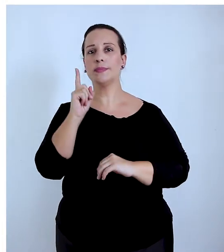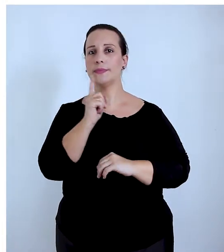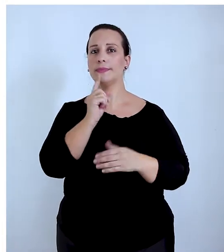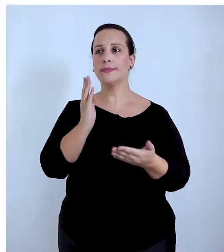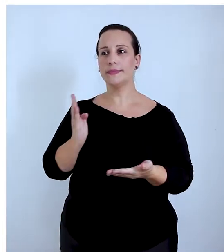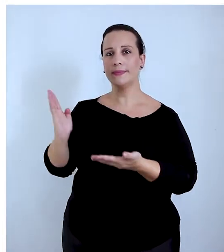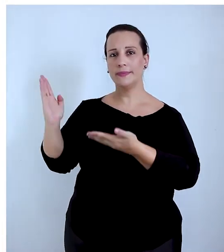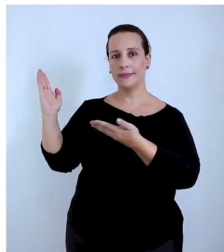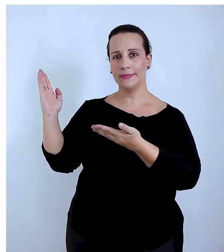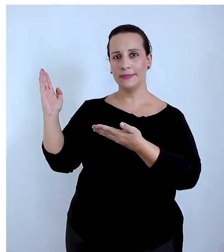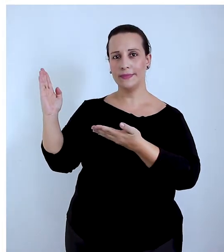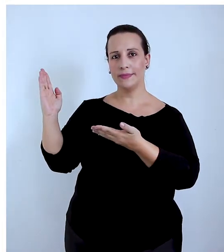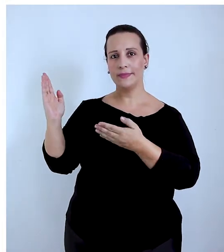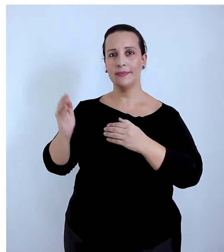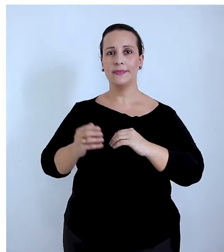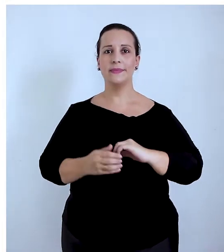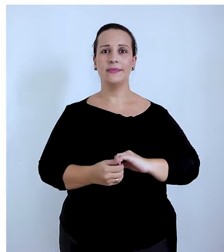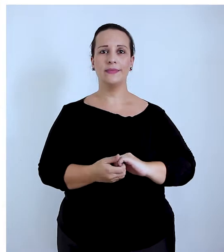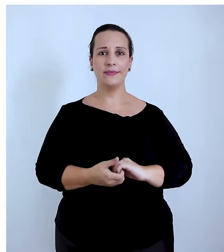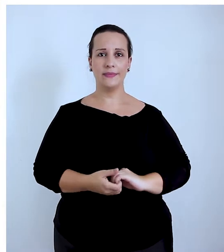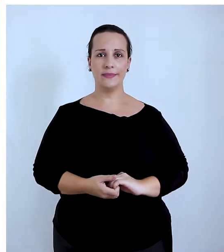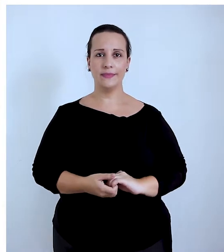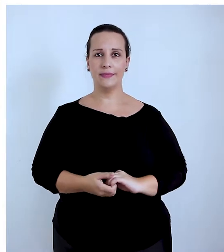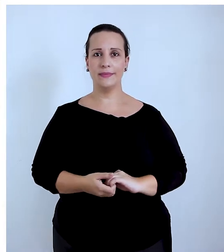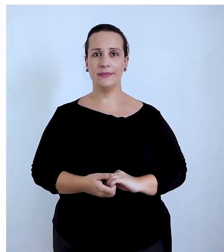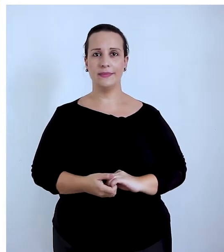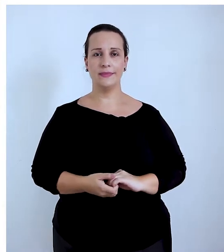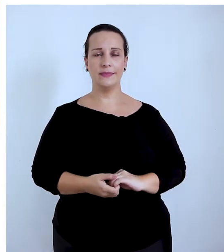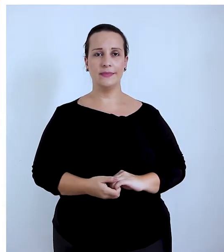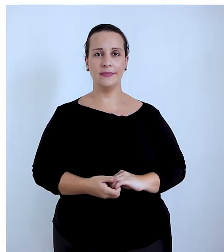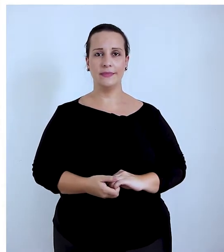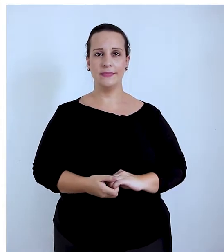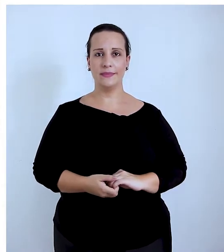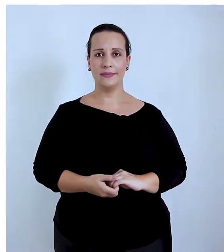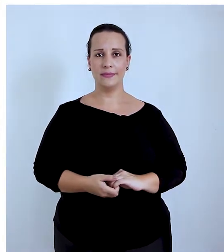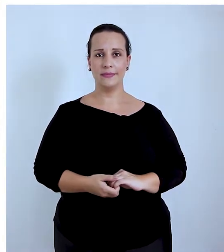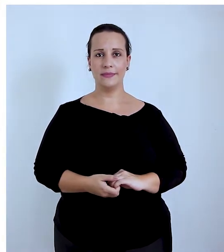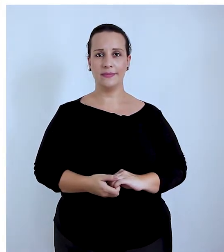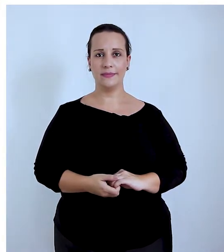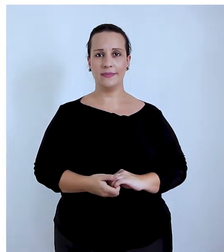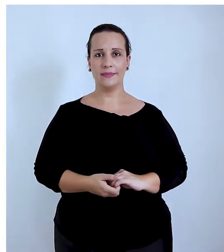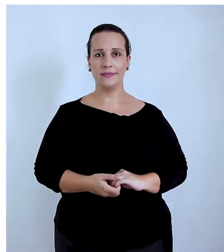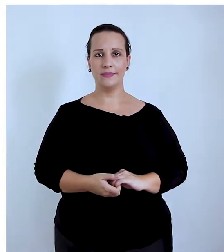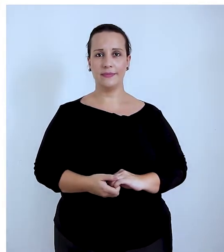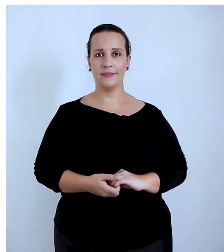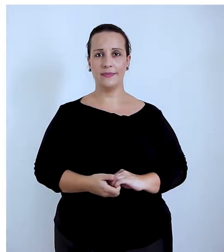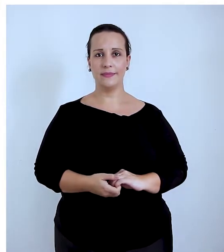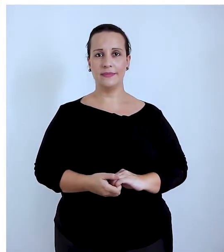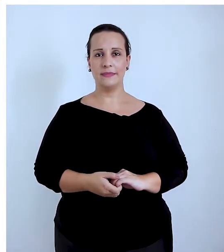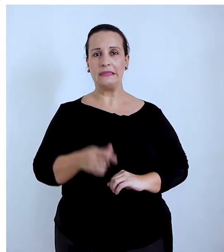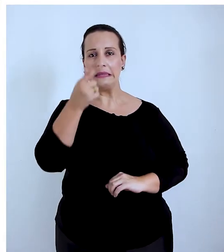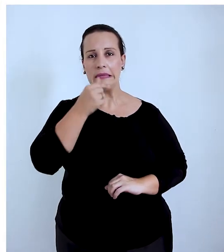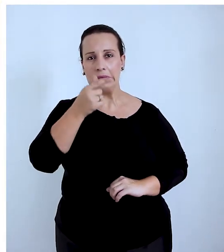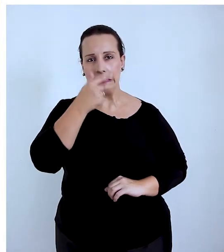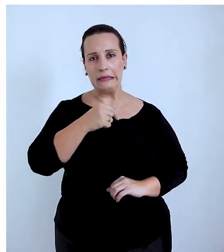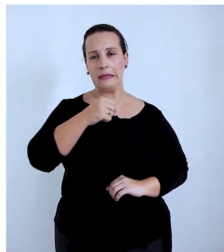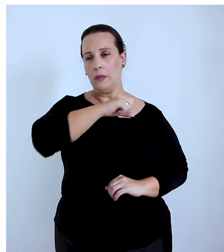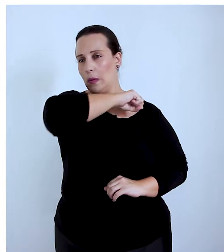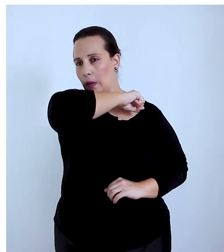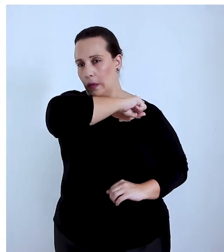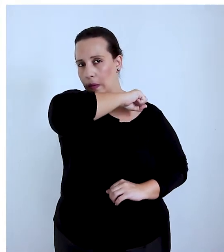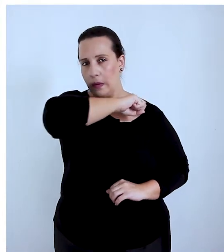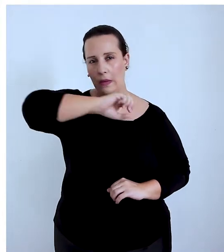ligue para o Disque Saúde 0800-771-7723. Se você está com